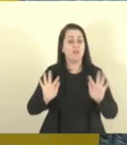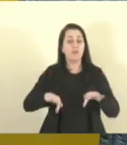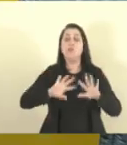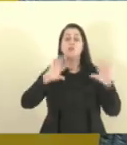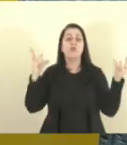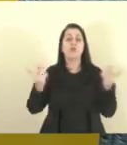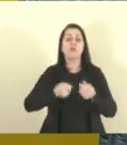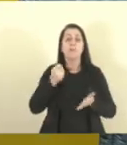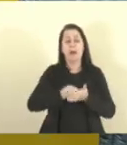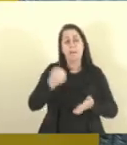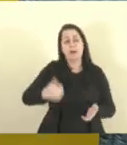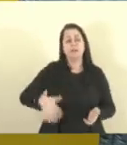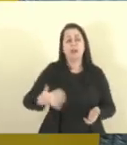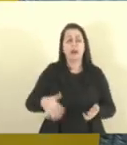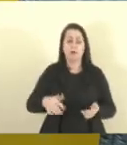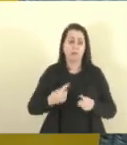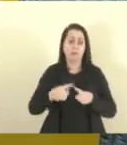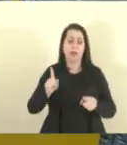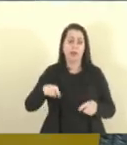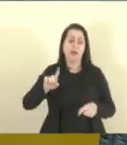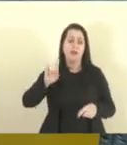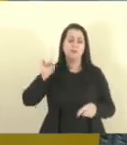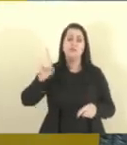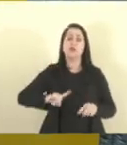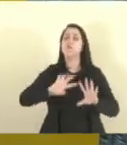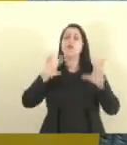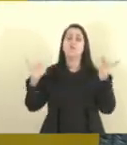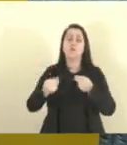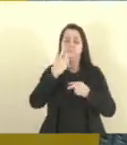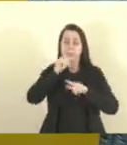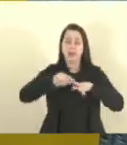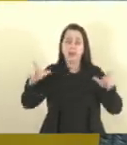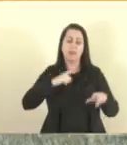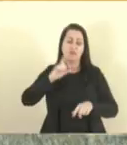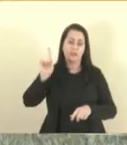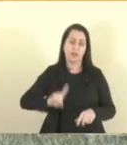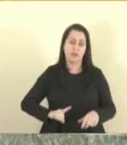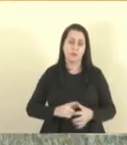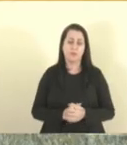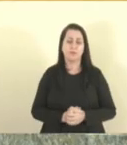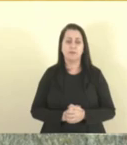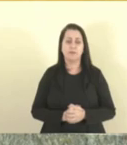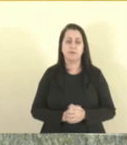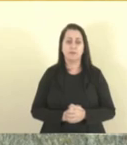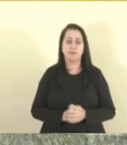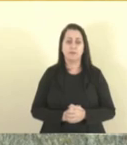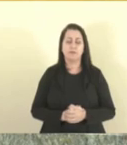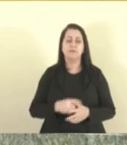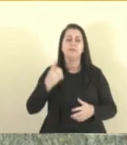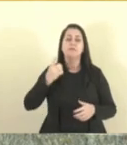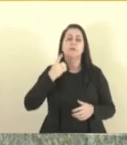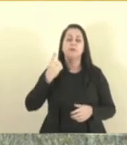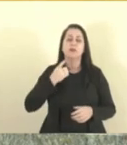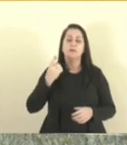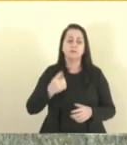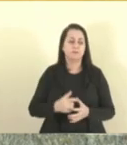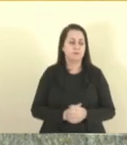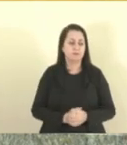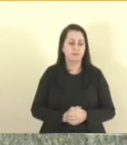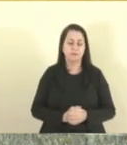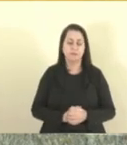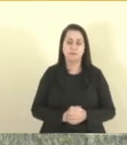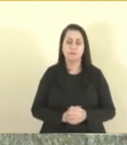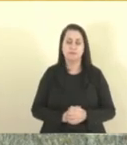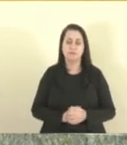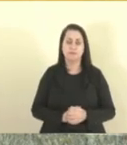vai pagar a conta mais cara, porque esse é um direito de todos, não é um direito de ninguém. Com a palavra o deputado Alcântara, filho. Deputado Dari, pela ordem?